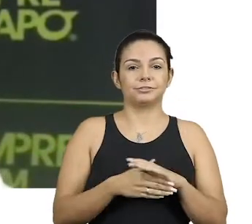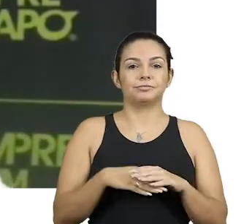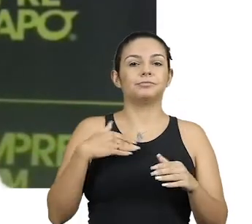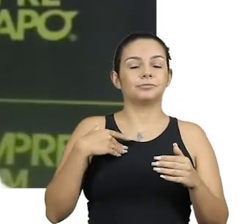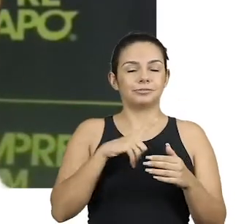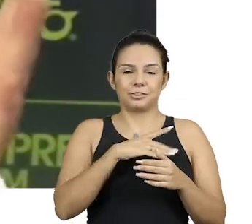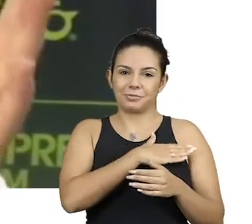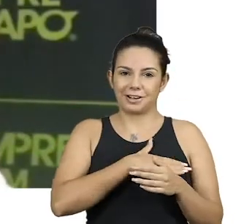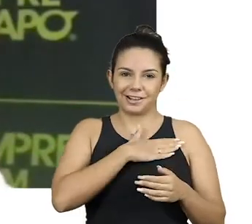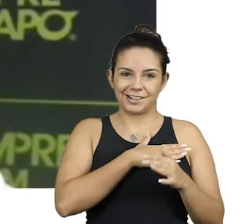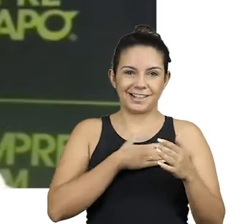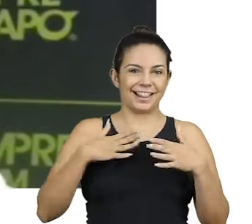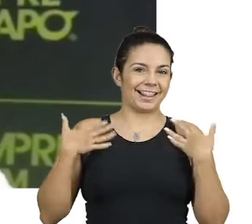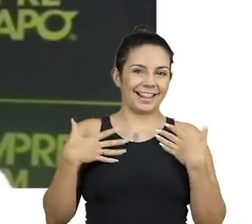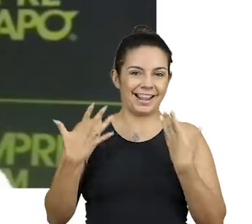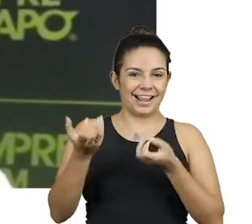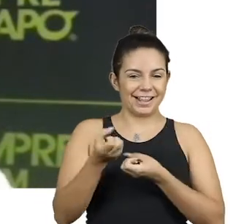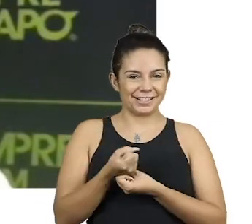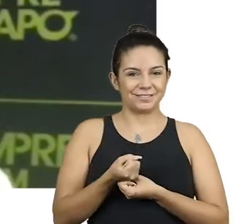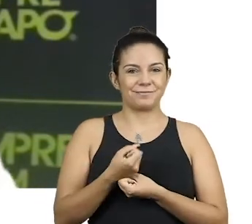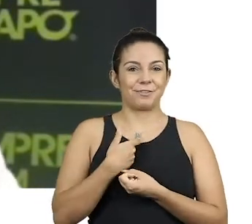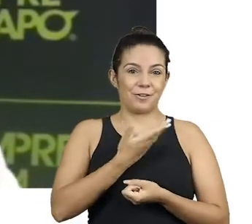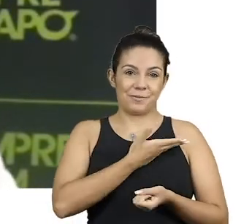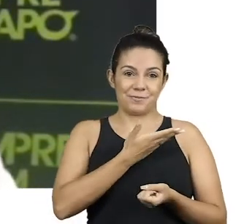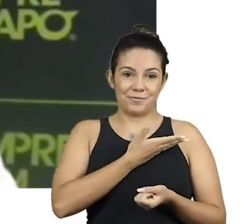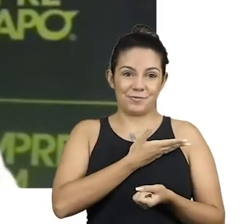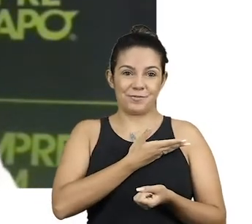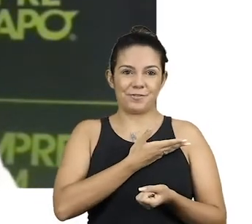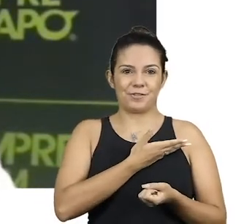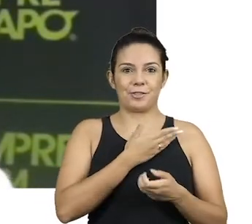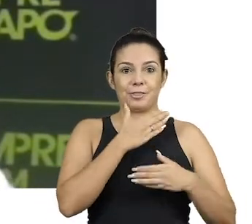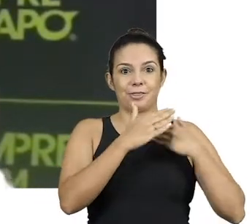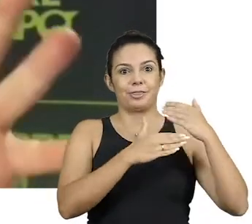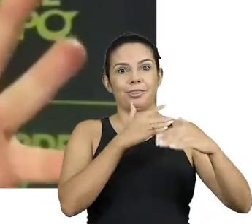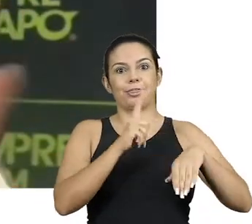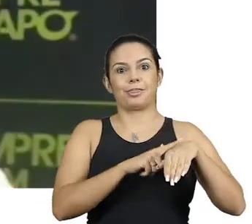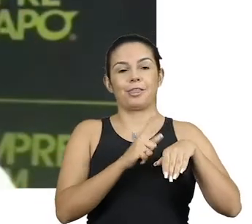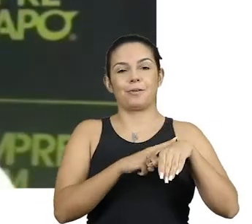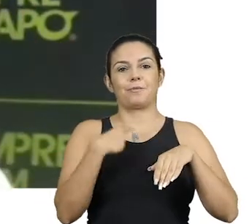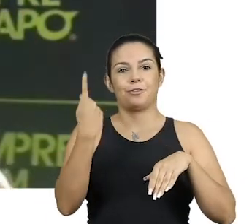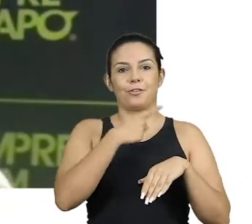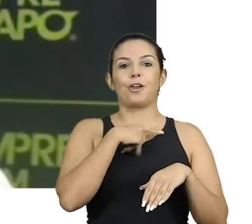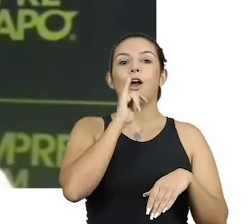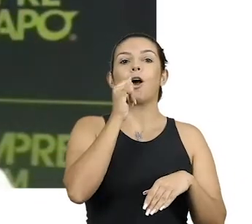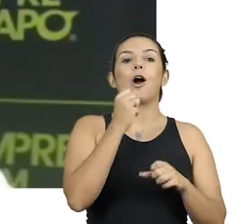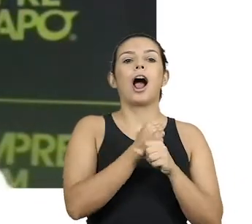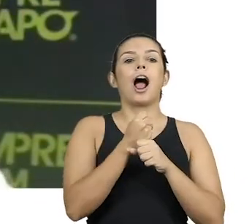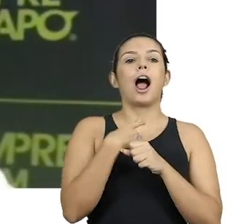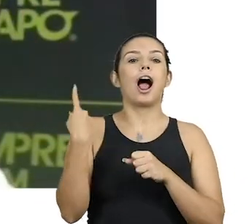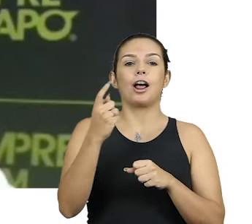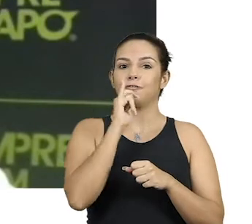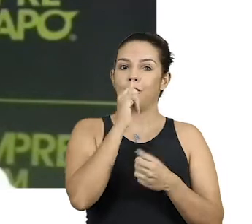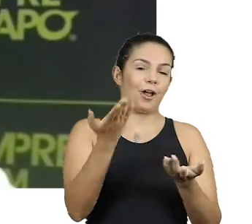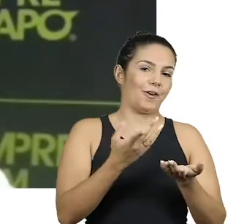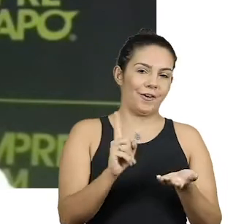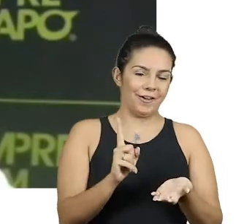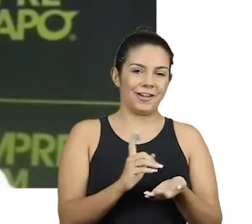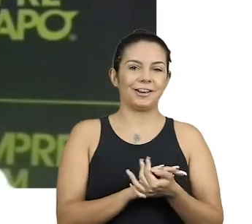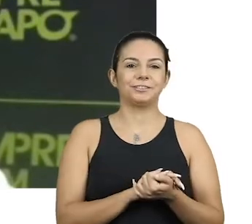Tenho aqui o prazer e a alegria de receber o meu amigo de um bom tempo, depois a gente vai te contar quantos anos não conta agora,